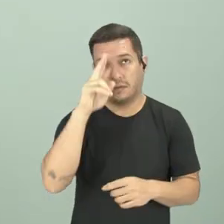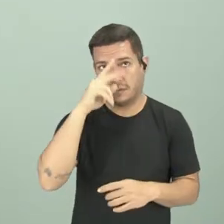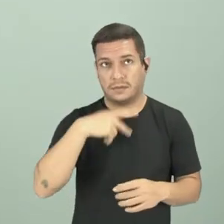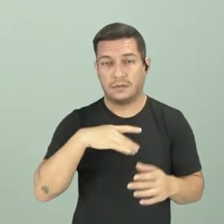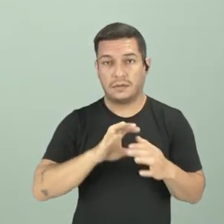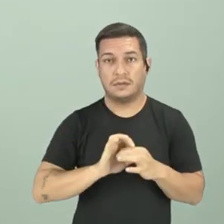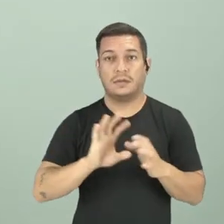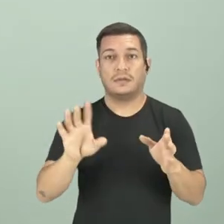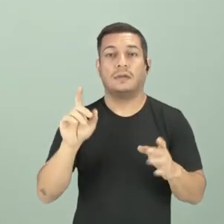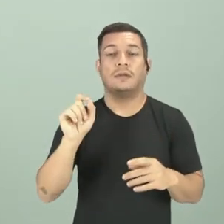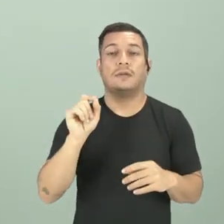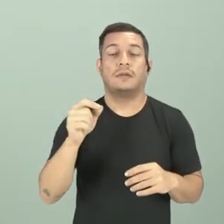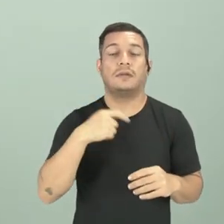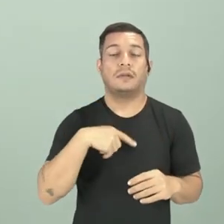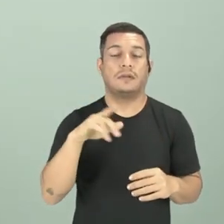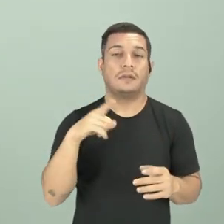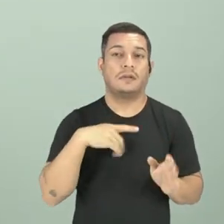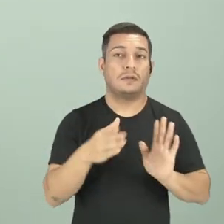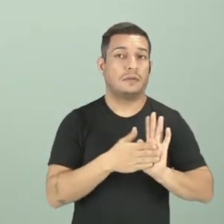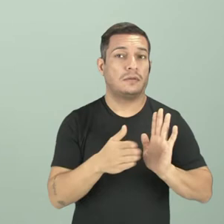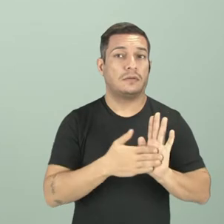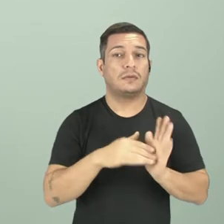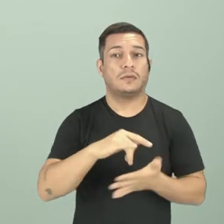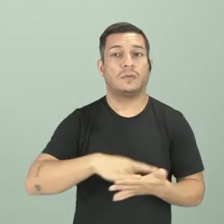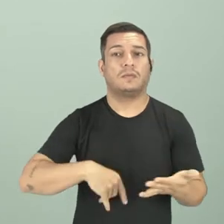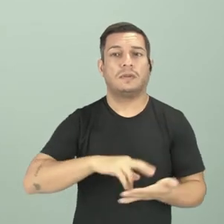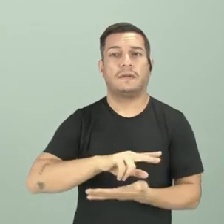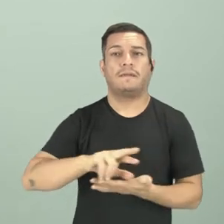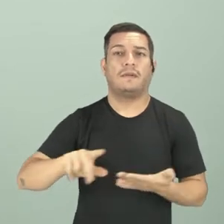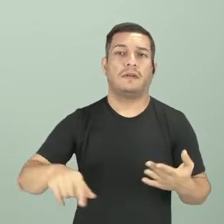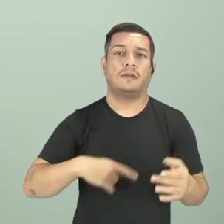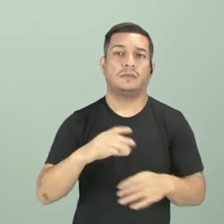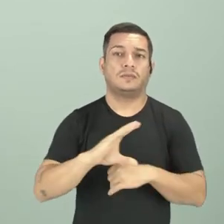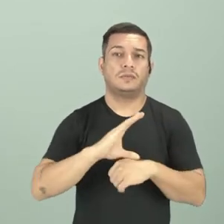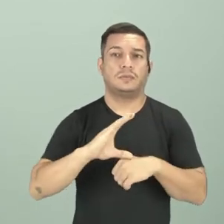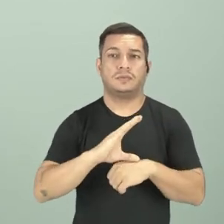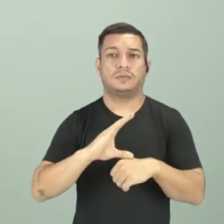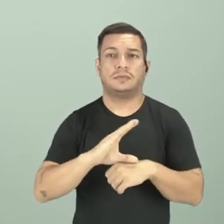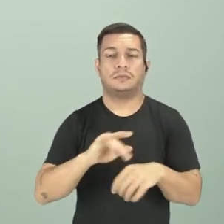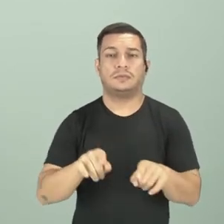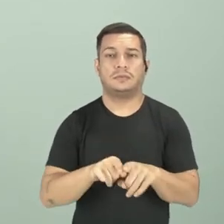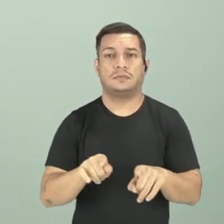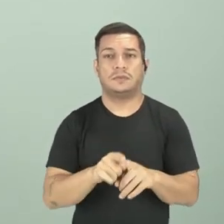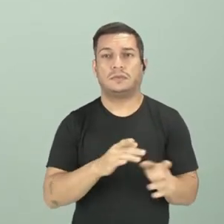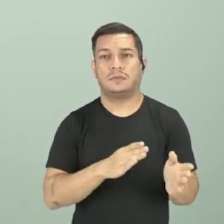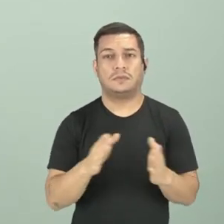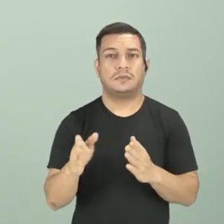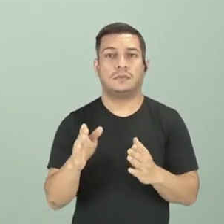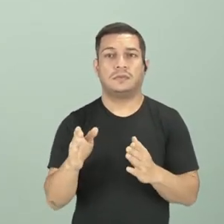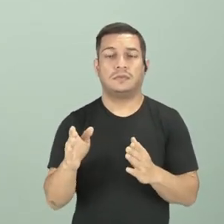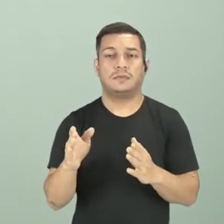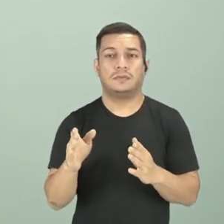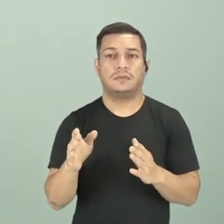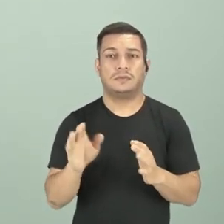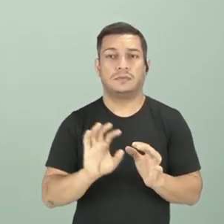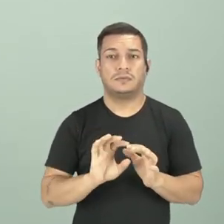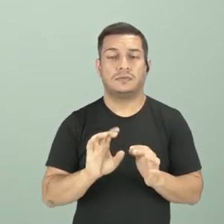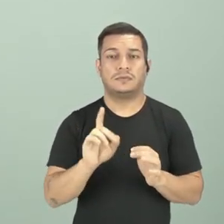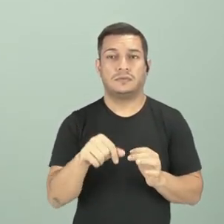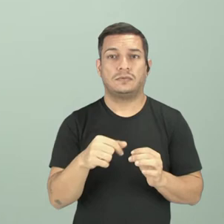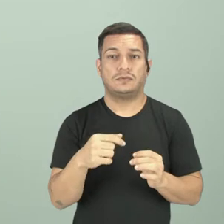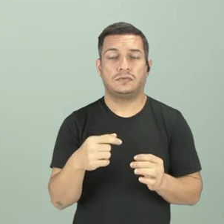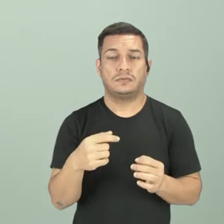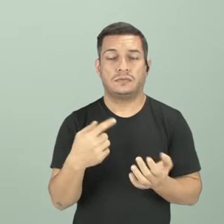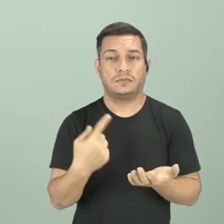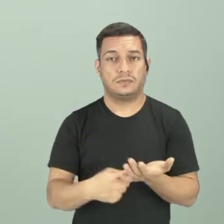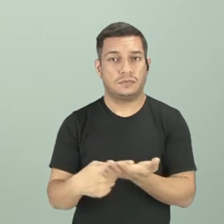chegando a criar cláusulas de documentações de Constituição, passa por um processo republicano. Ué, isso é